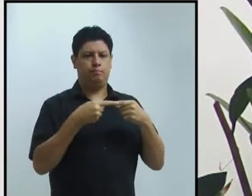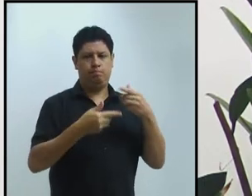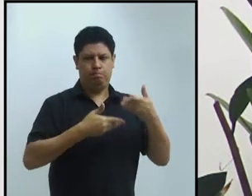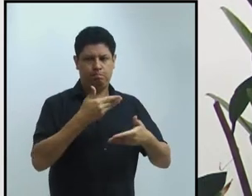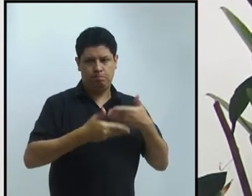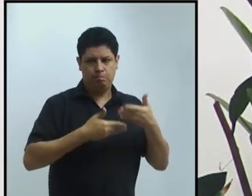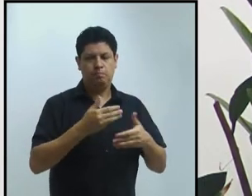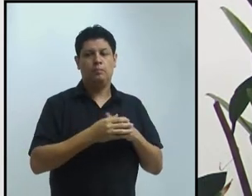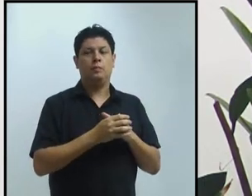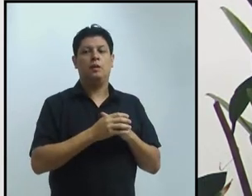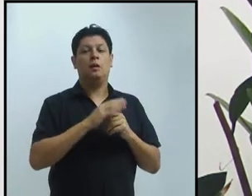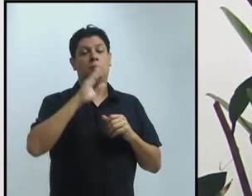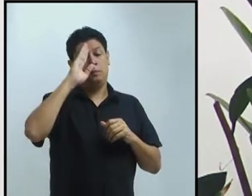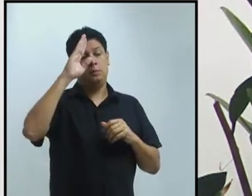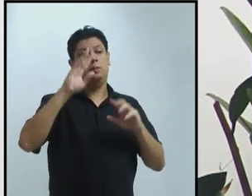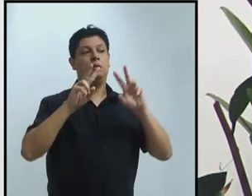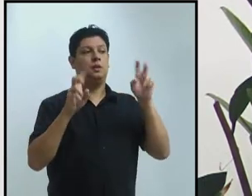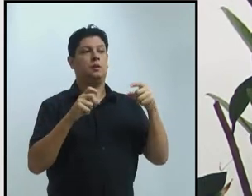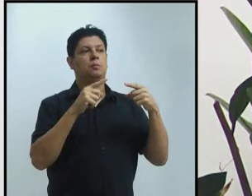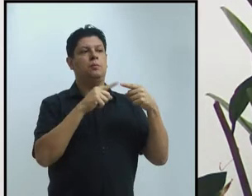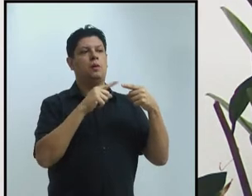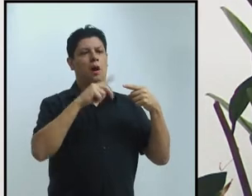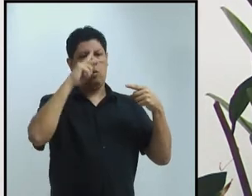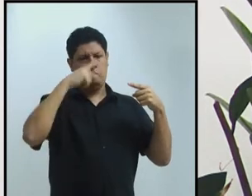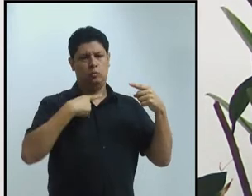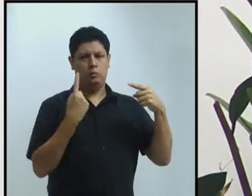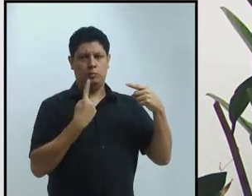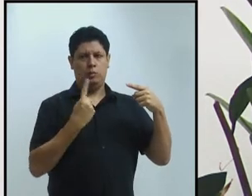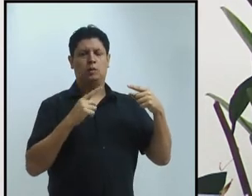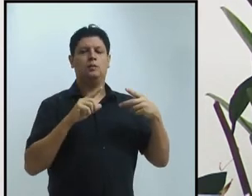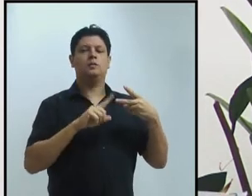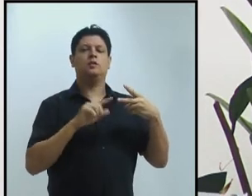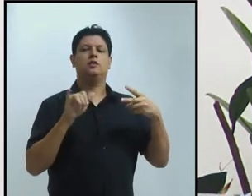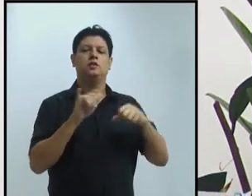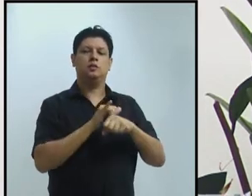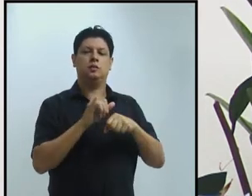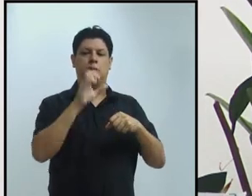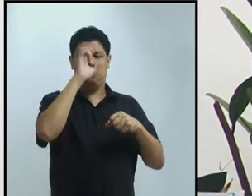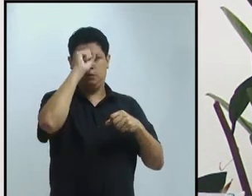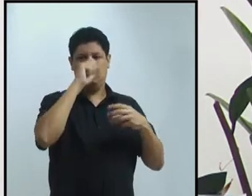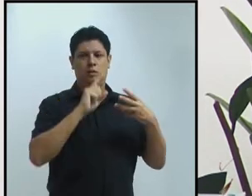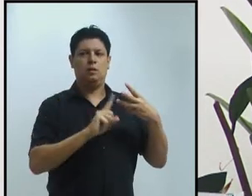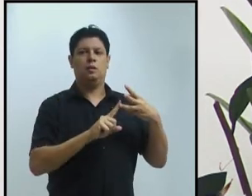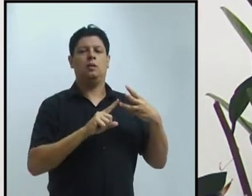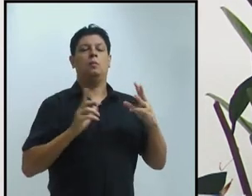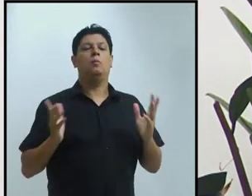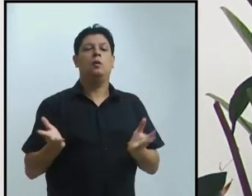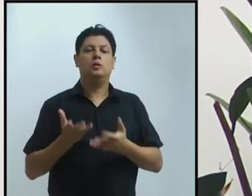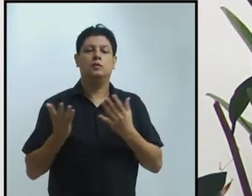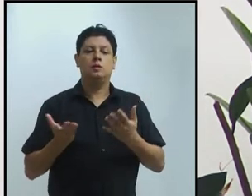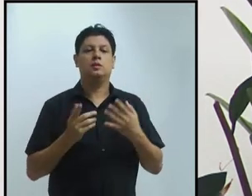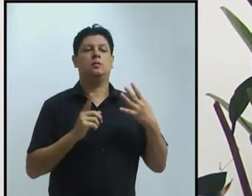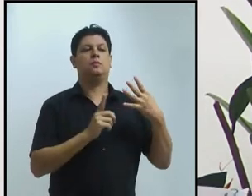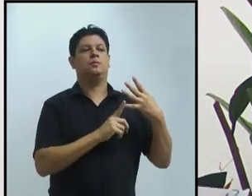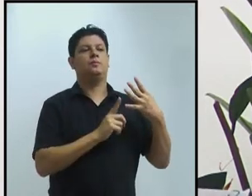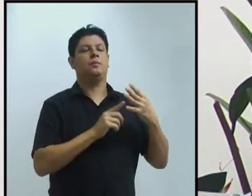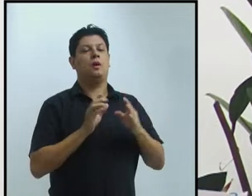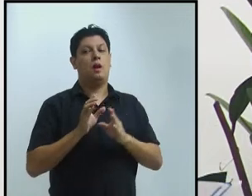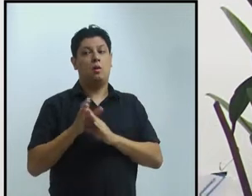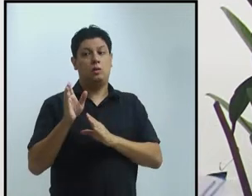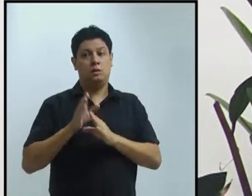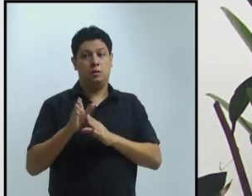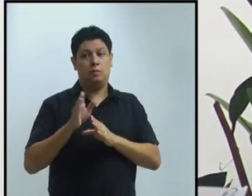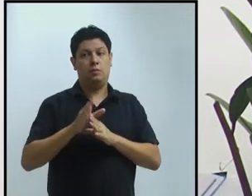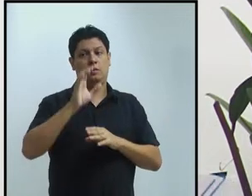autonomia, estratégia de aprendizagem, estilo de aprendizagem, motivação, aconselhamento e aprendizagem de línguas e